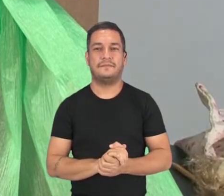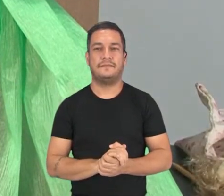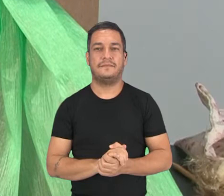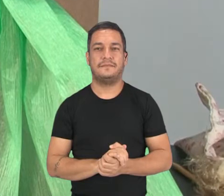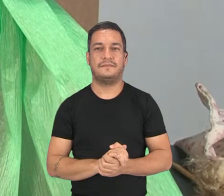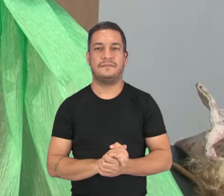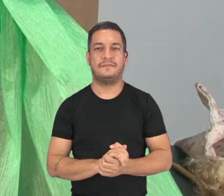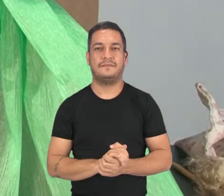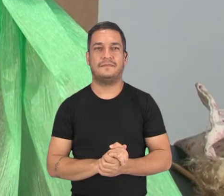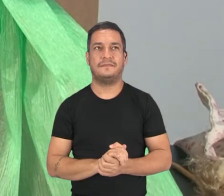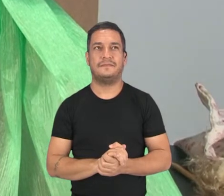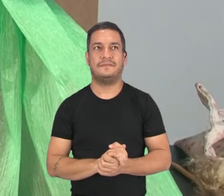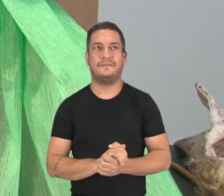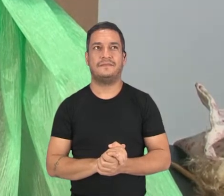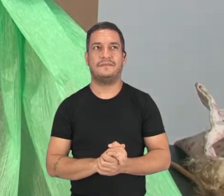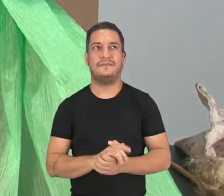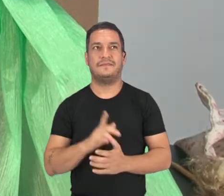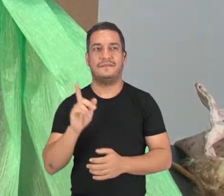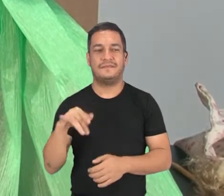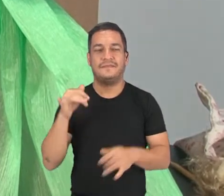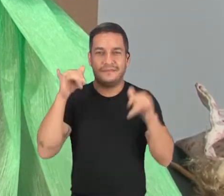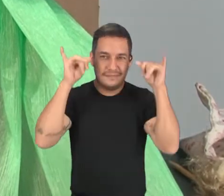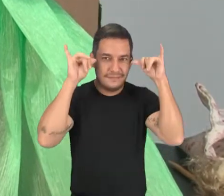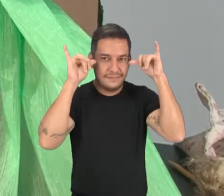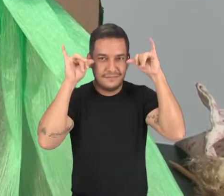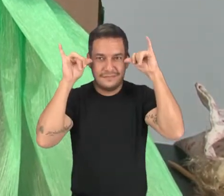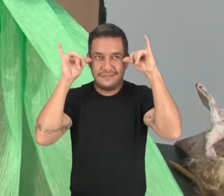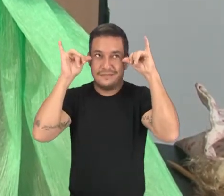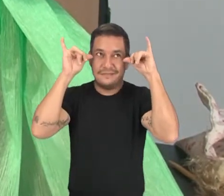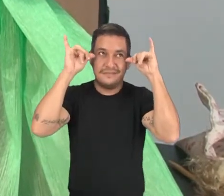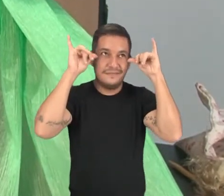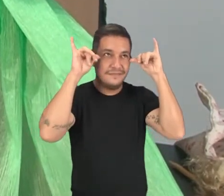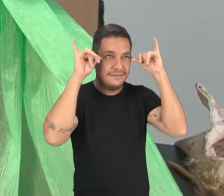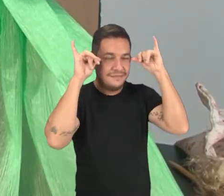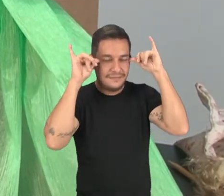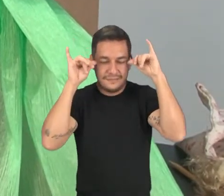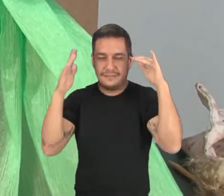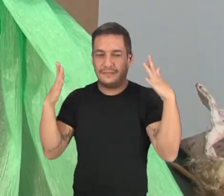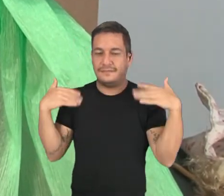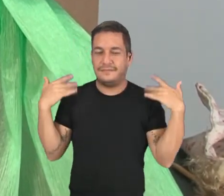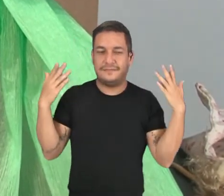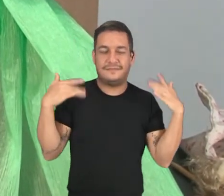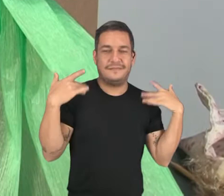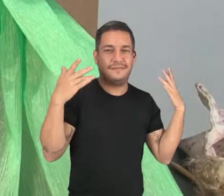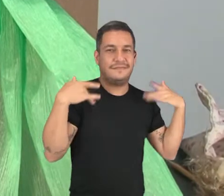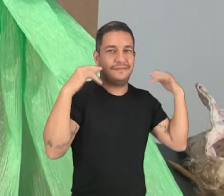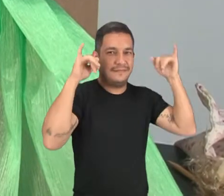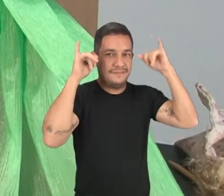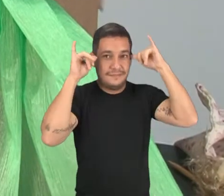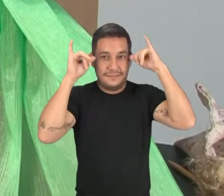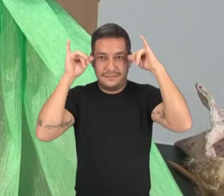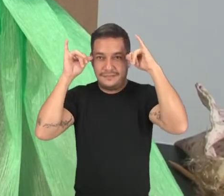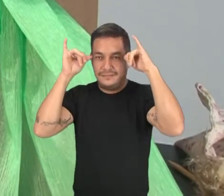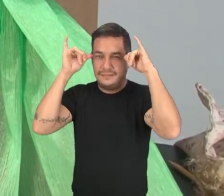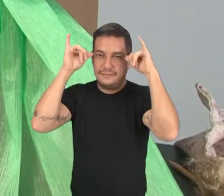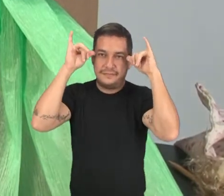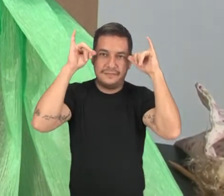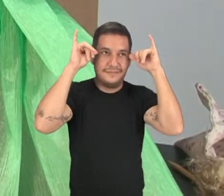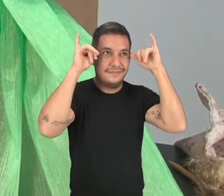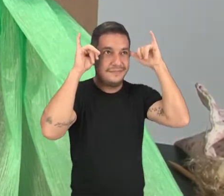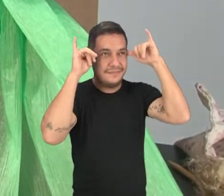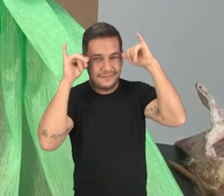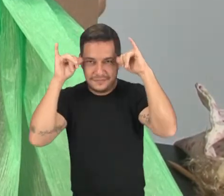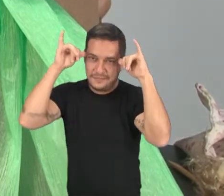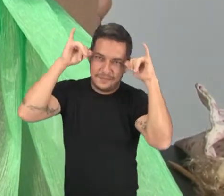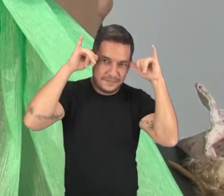Tava lá o bumba, meu boi, passeando, saracoteando, dançando, vai para